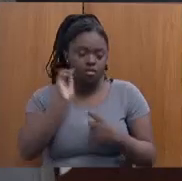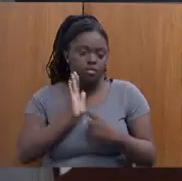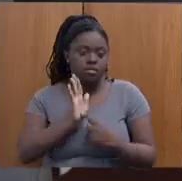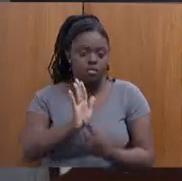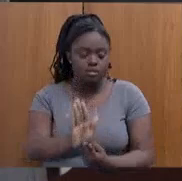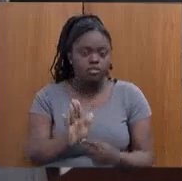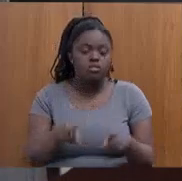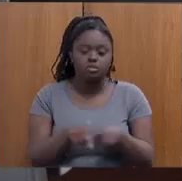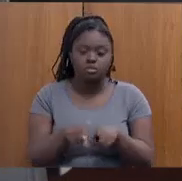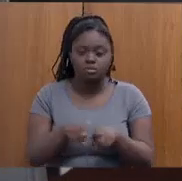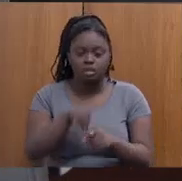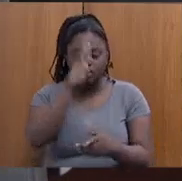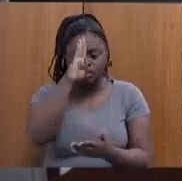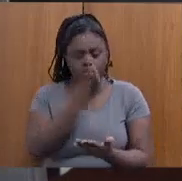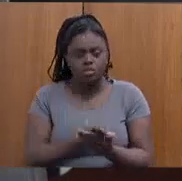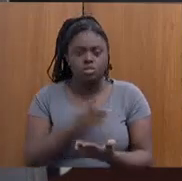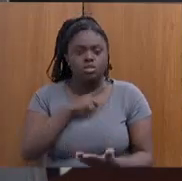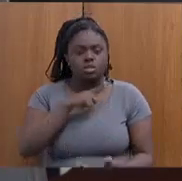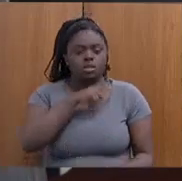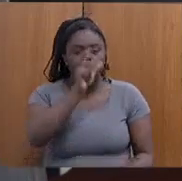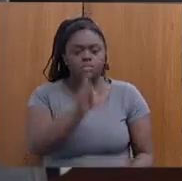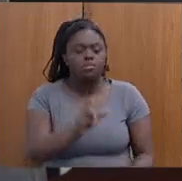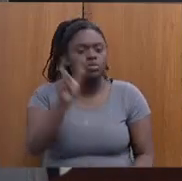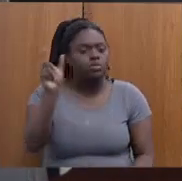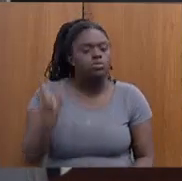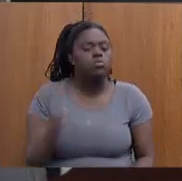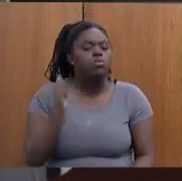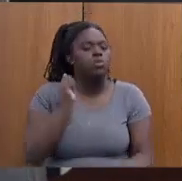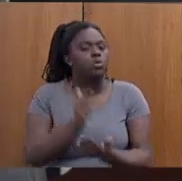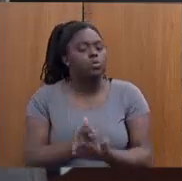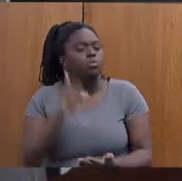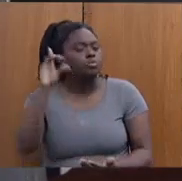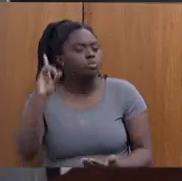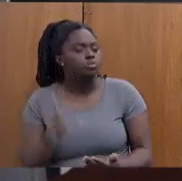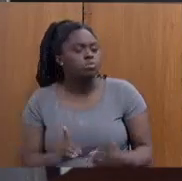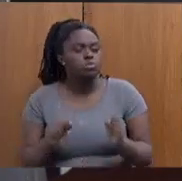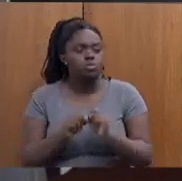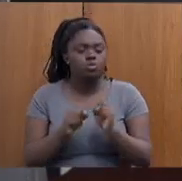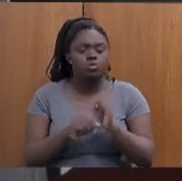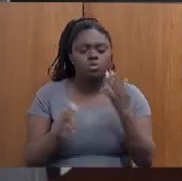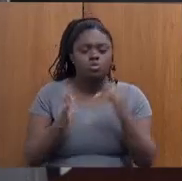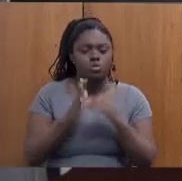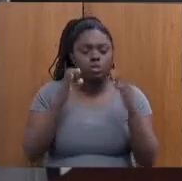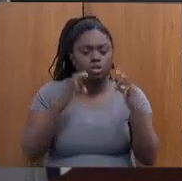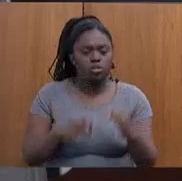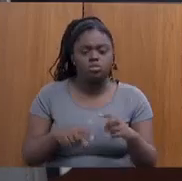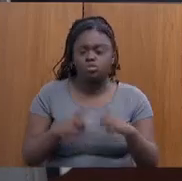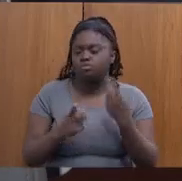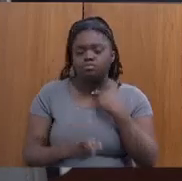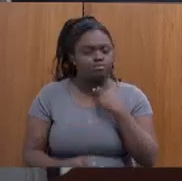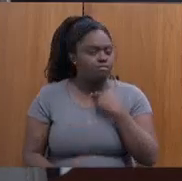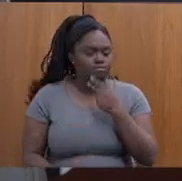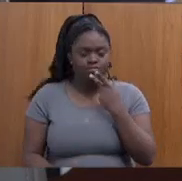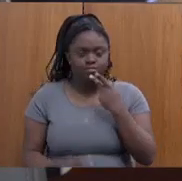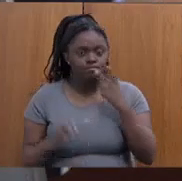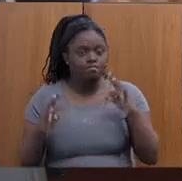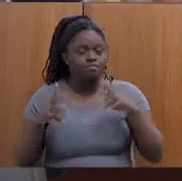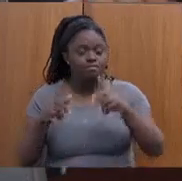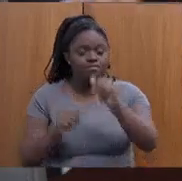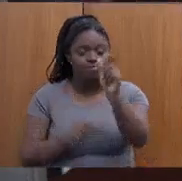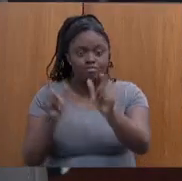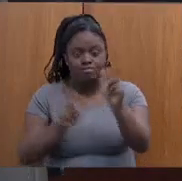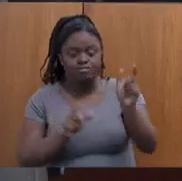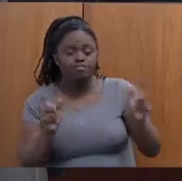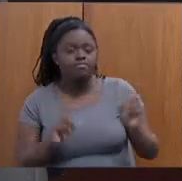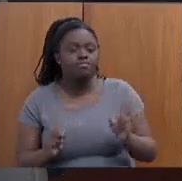acredito que tem muita gente que compra aquilo que é de direito, faz tudo certinho, mas eu não posso falar que são todas as pessoas, eu não posso dizer que...